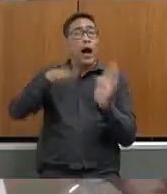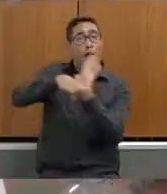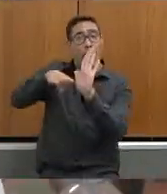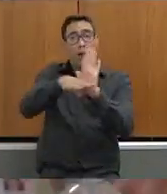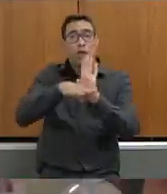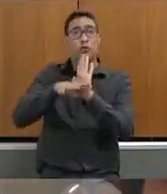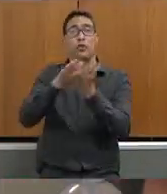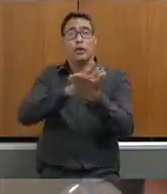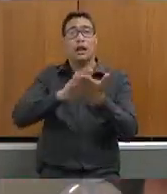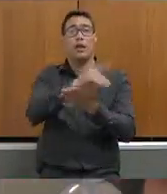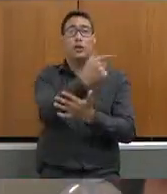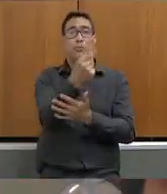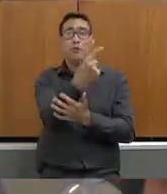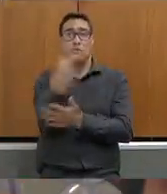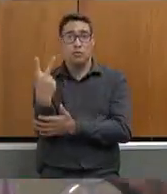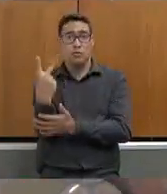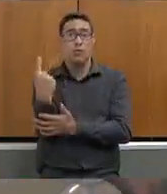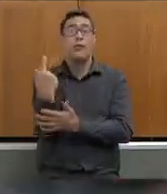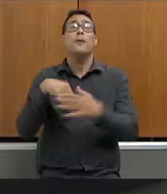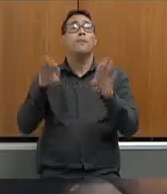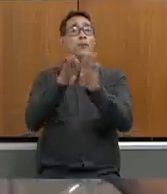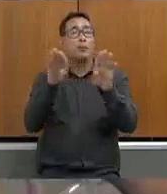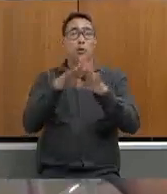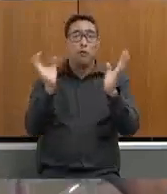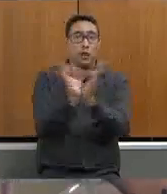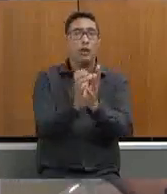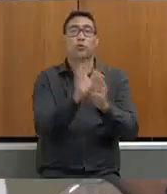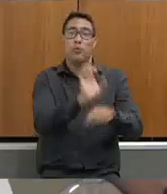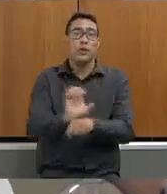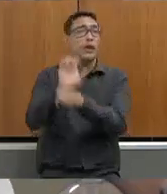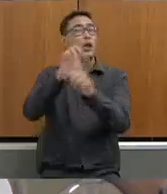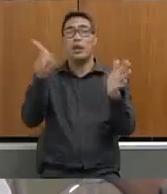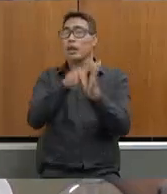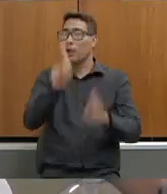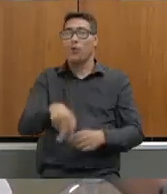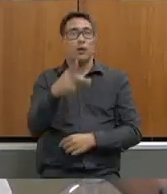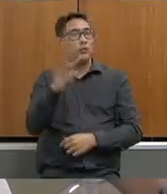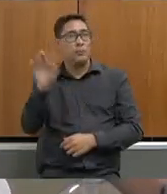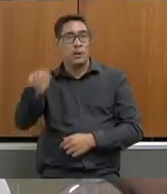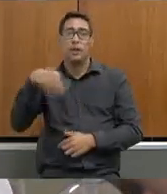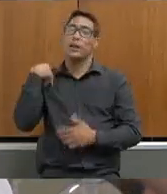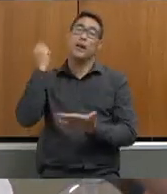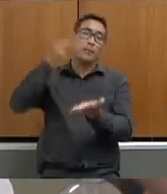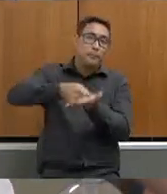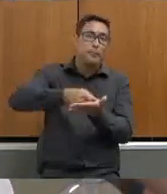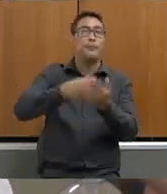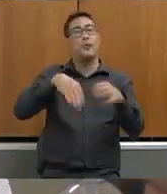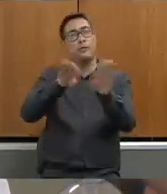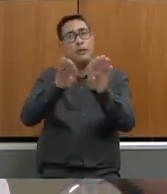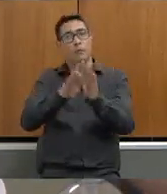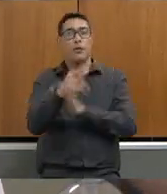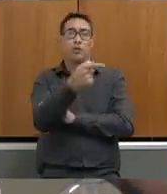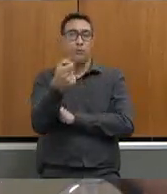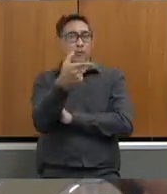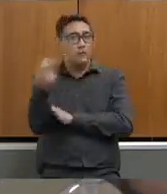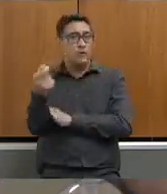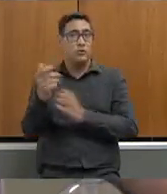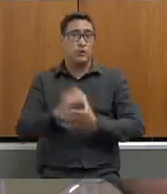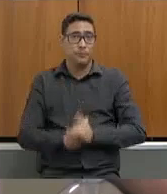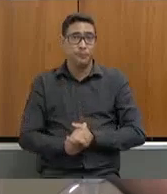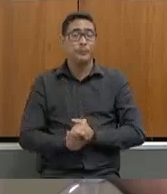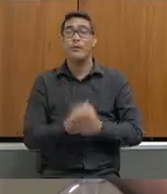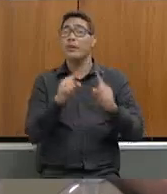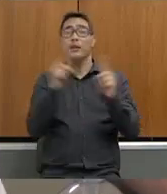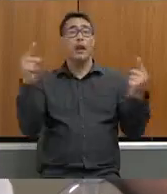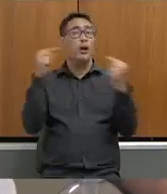2021 o governo do estado que não é do PT não cumpriu o mínimo constitucional em 2020 não